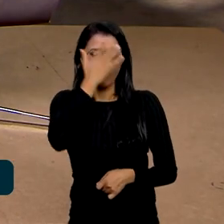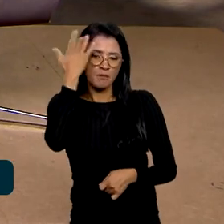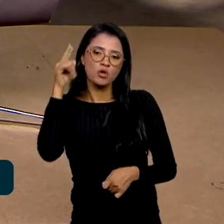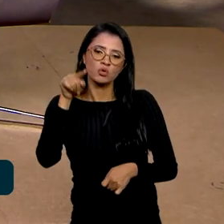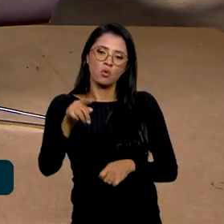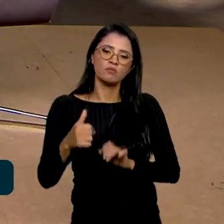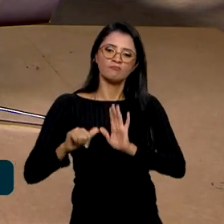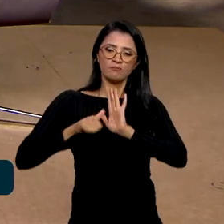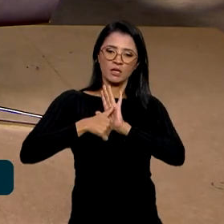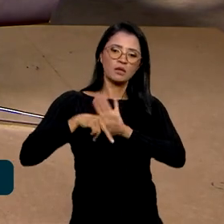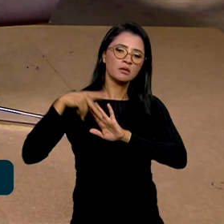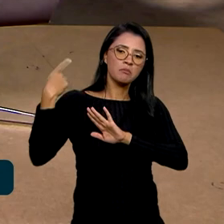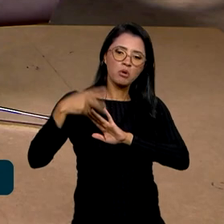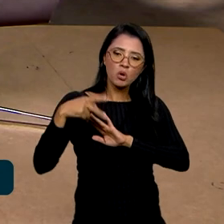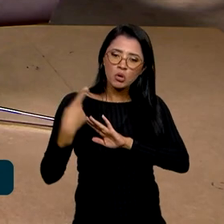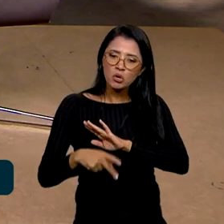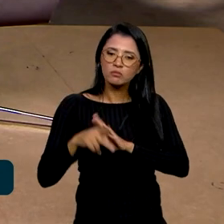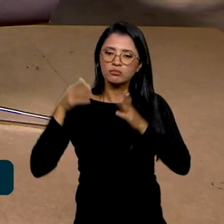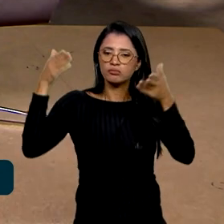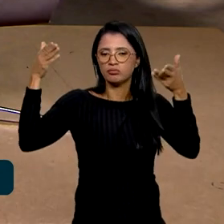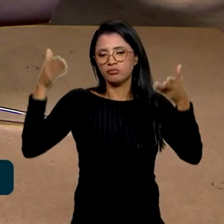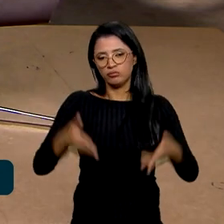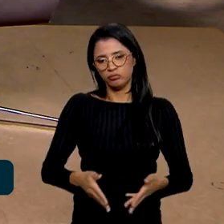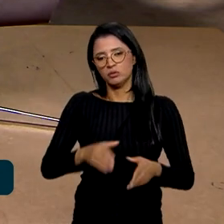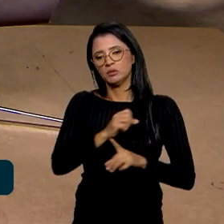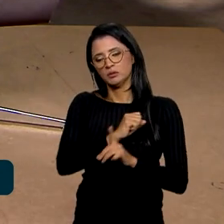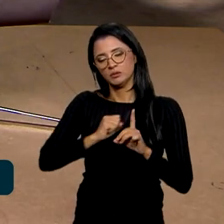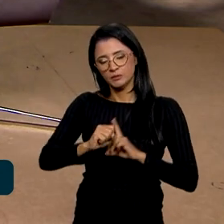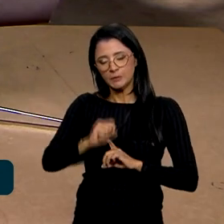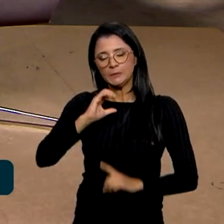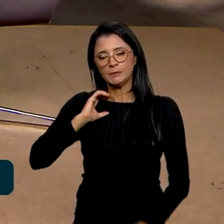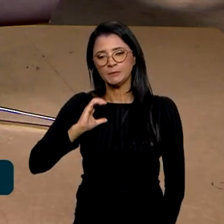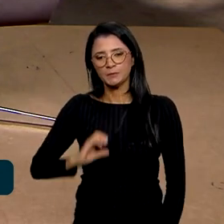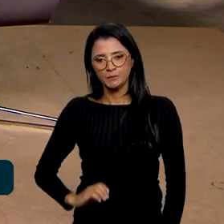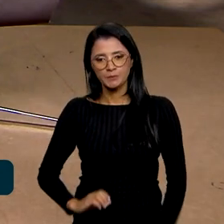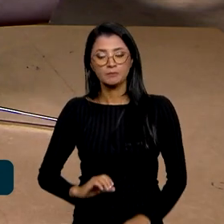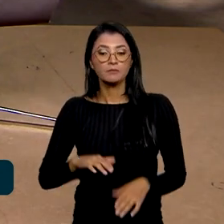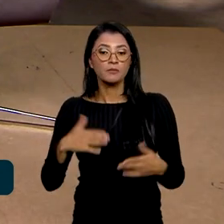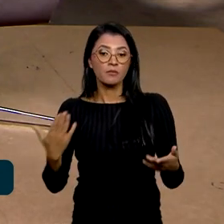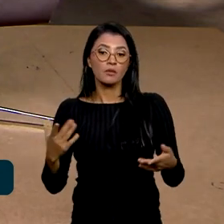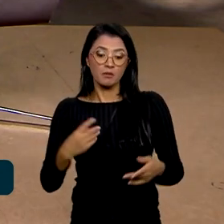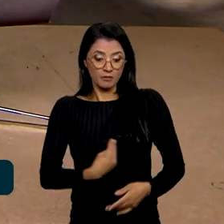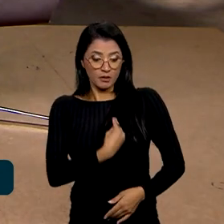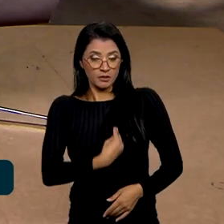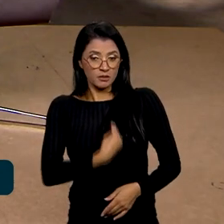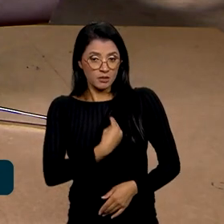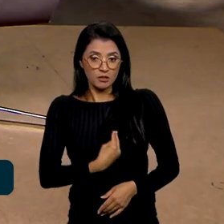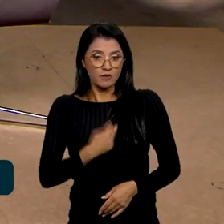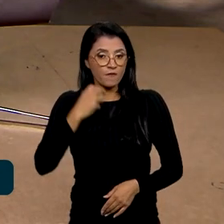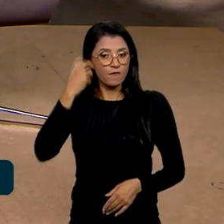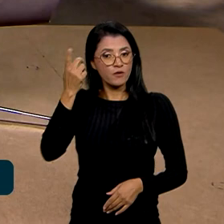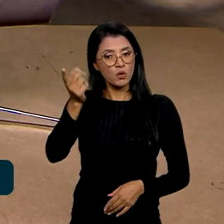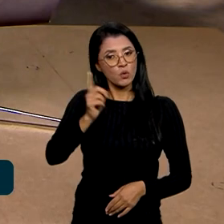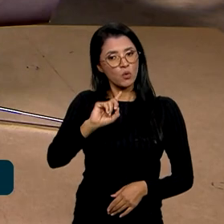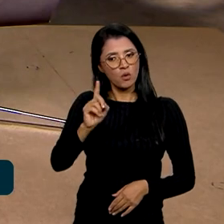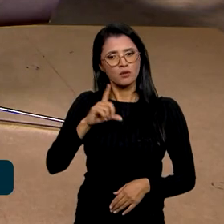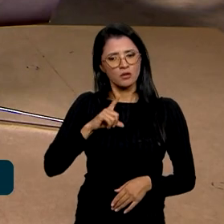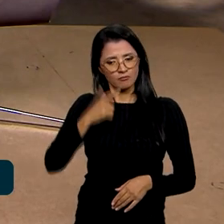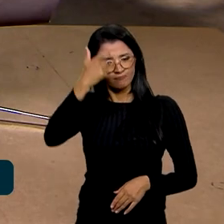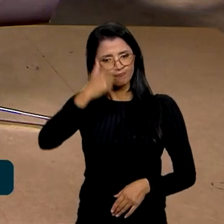nessa identidade, nessa participação social, cidadã, se fazendo presente, não tendo vergonha de ser quem é,